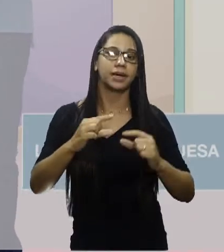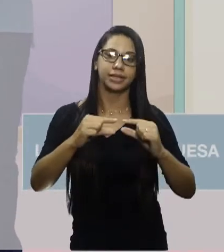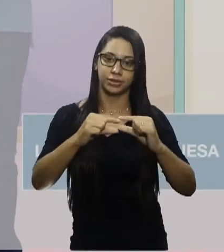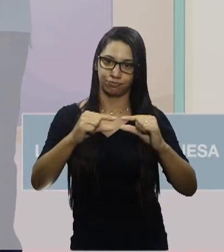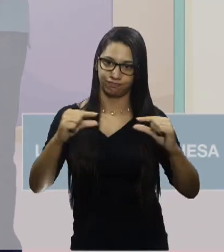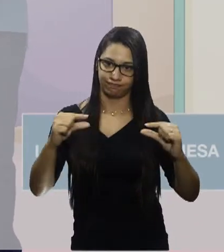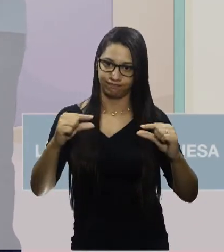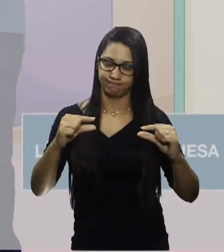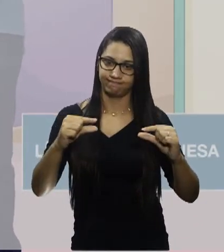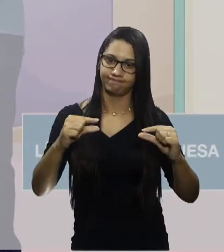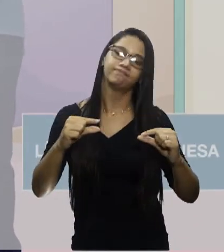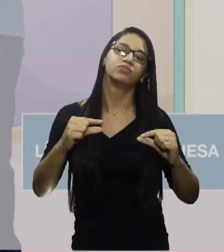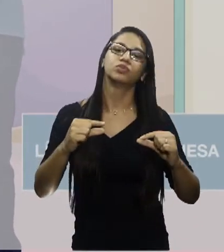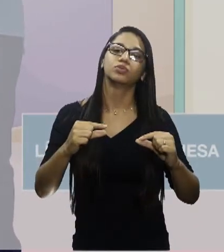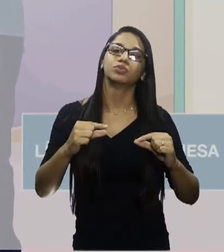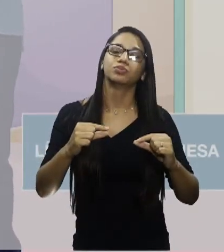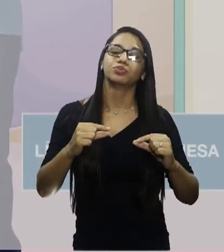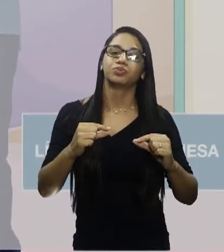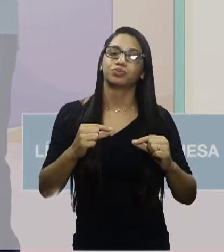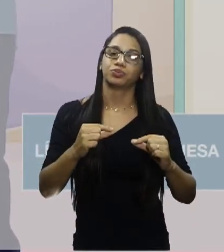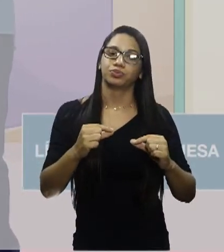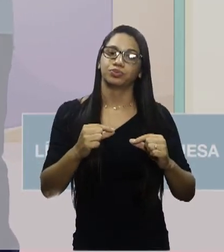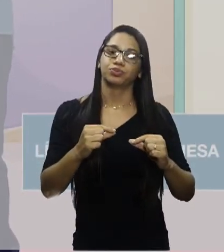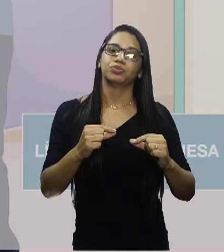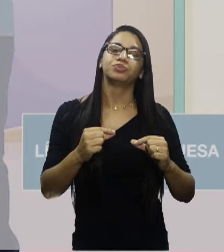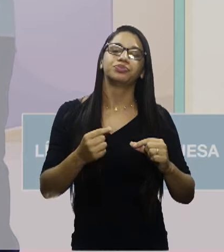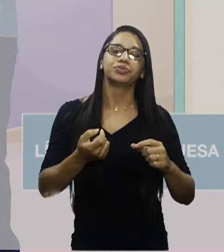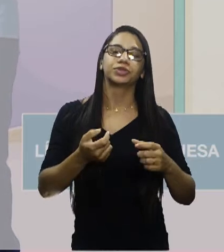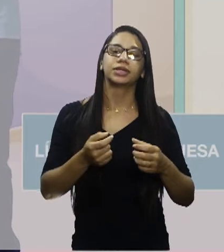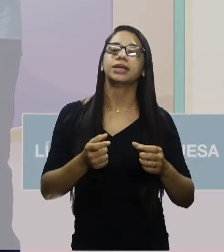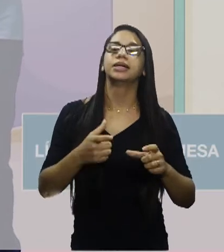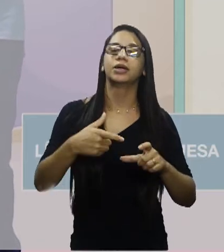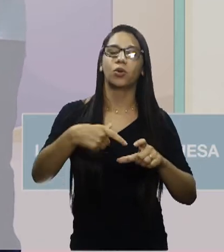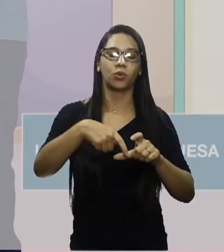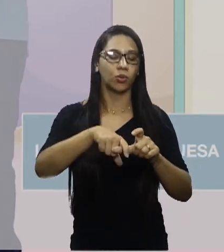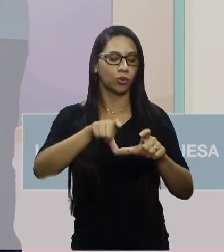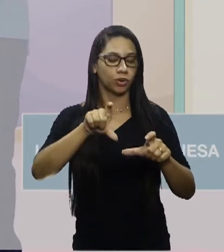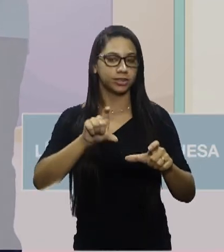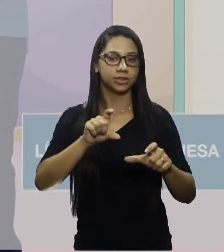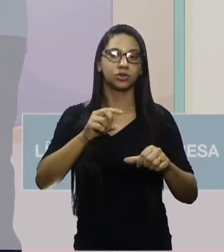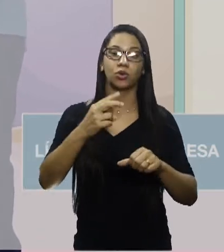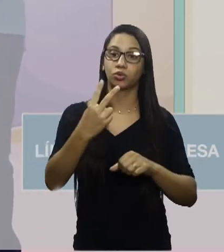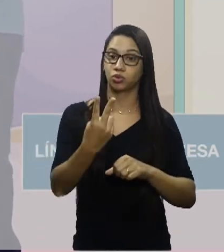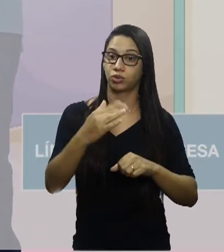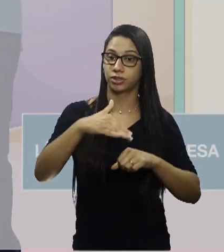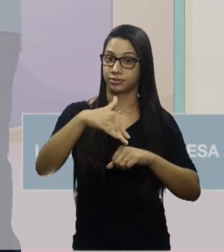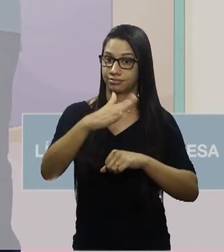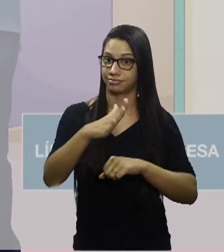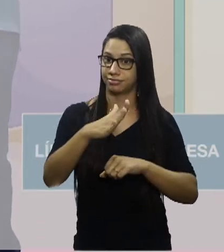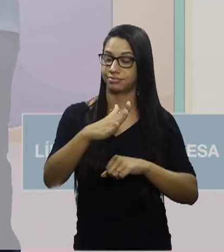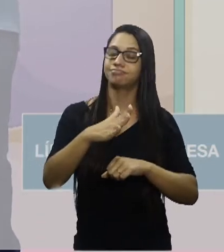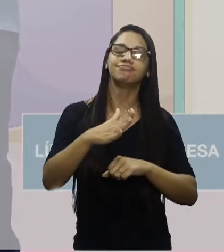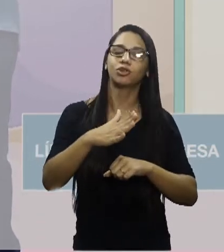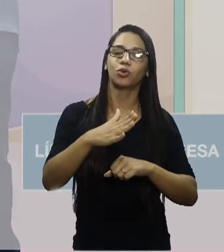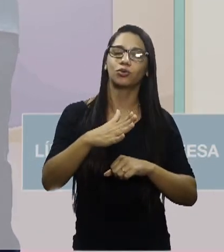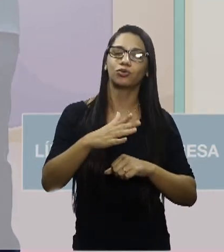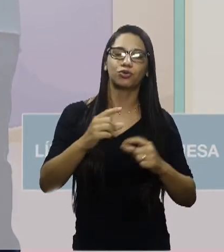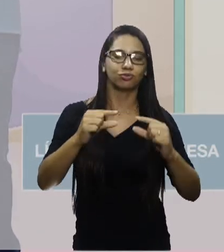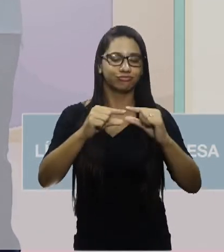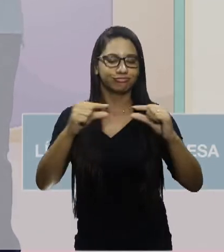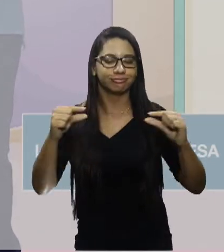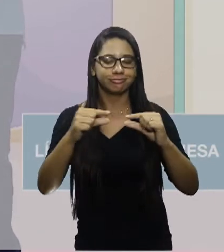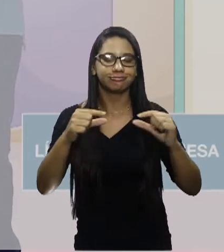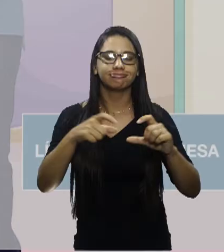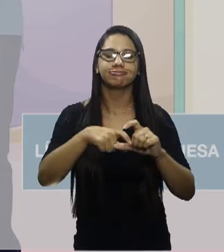ele vai ser composto por coordenação quando essas duas ou mais orações foram orações independentes.